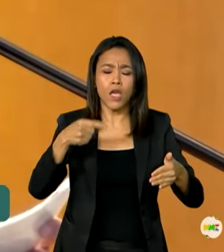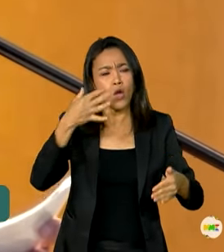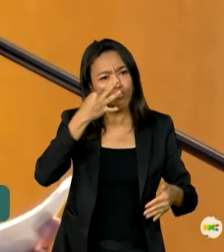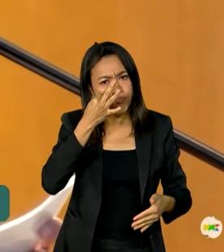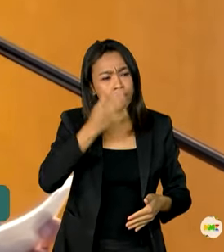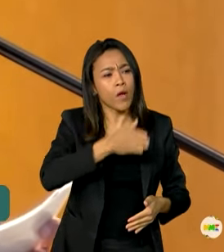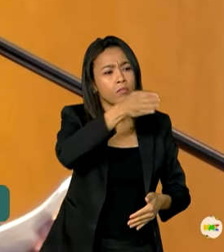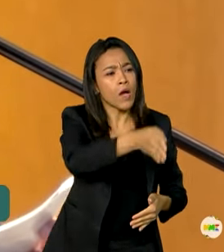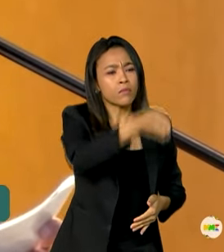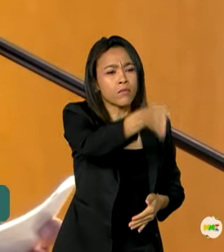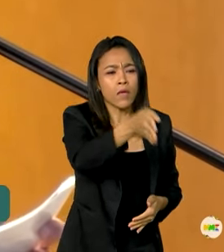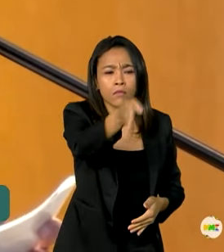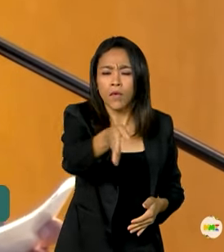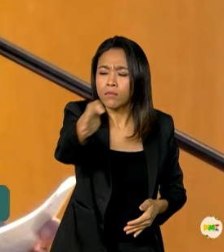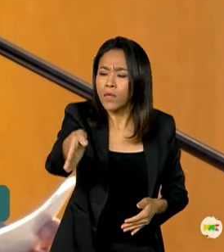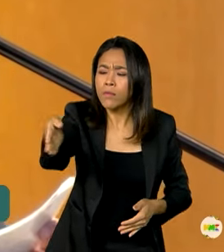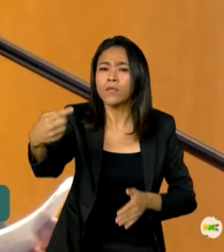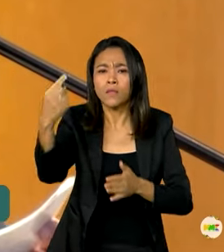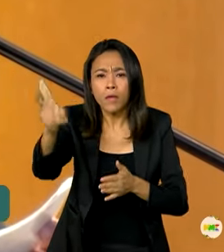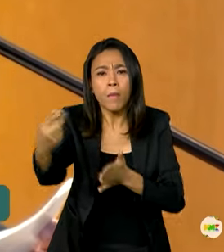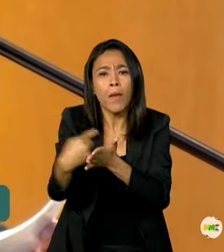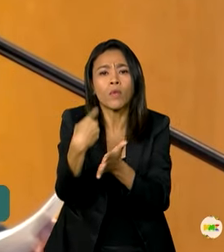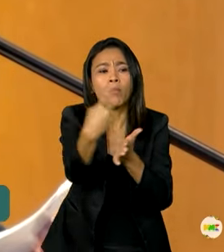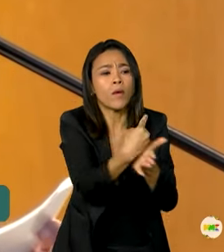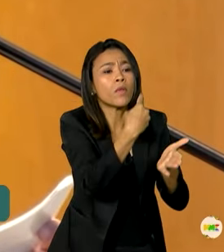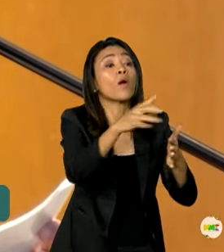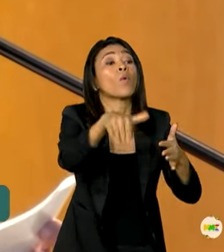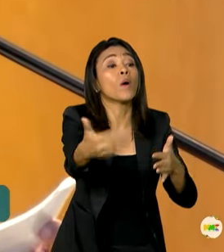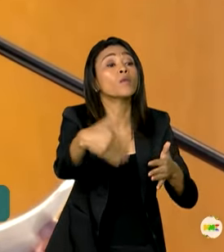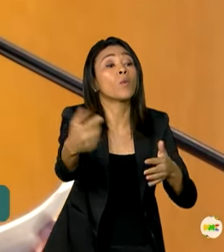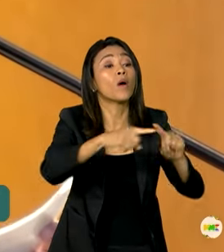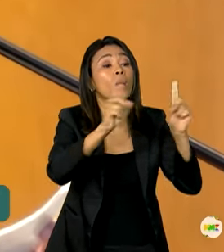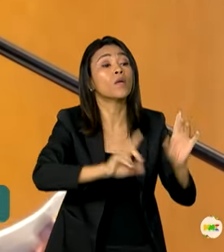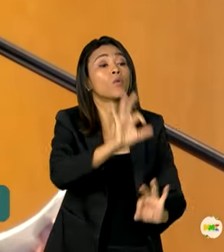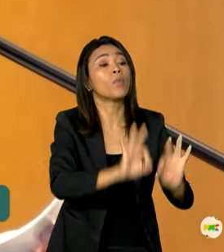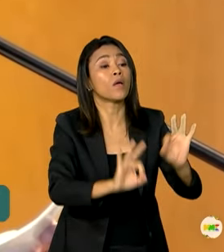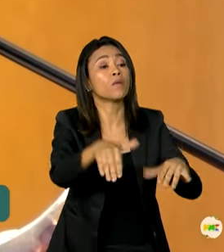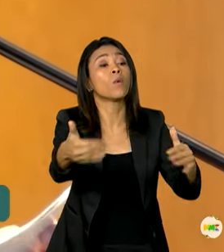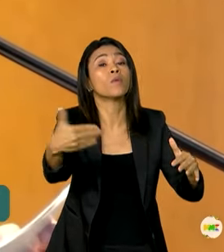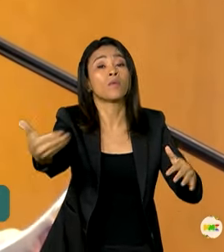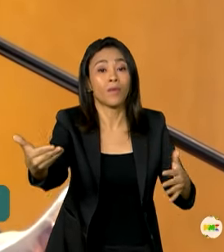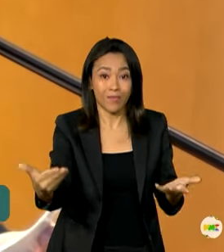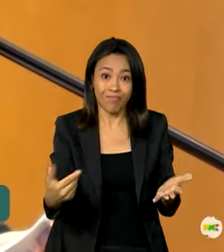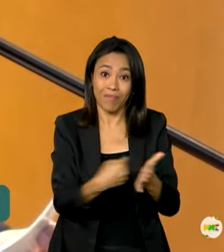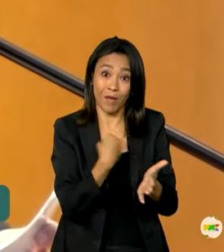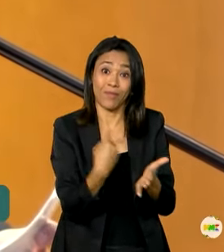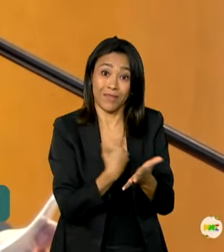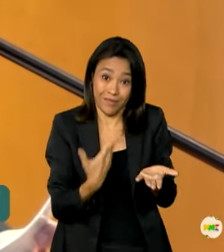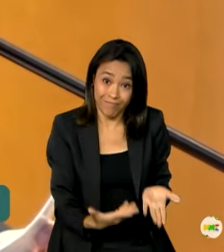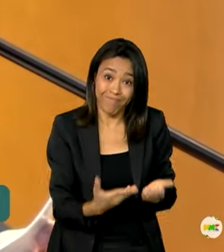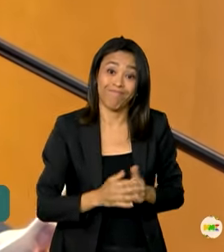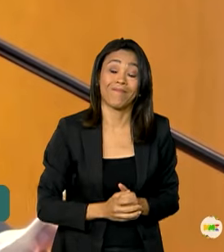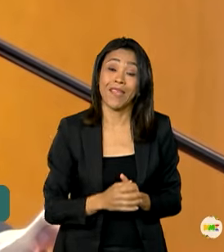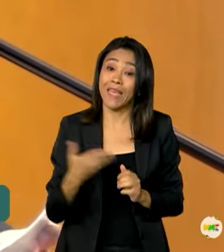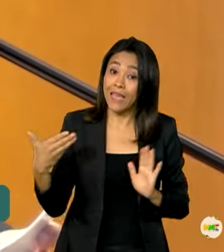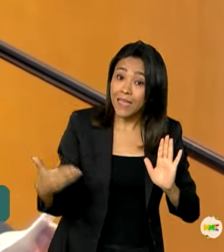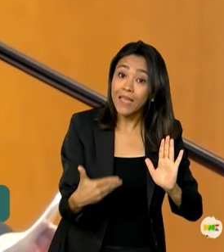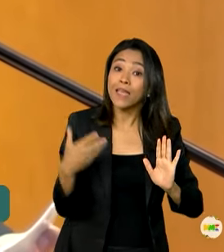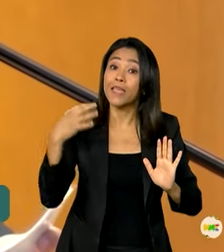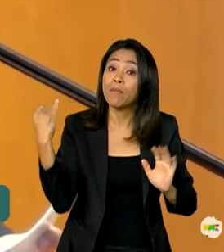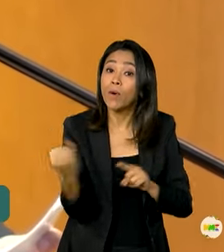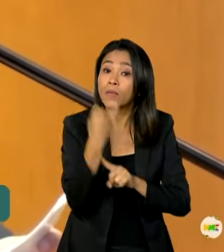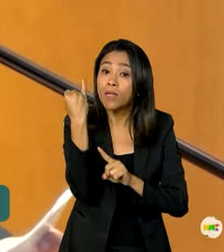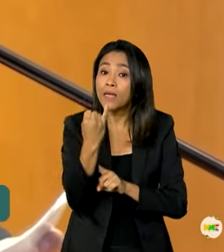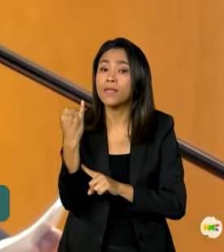presidente da EPE em que não houvesse a pergunta de quando sairia o PDE 2034 e da importância para aquela empresa,